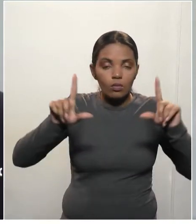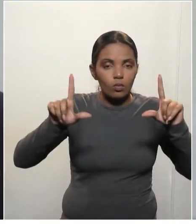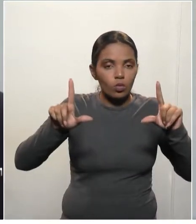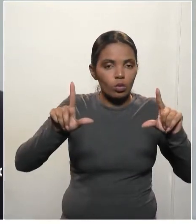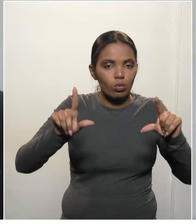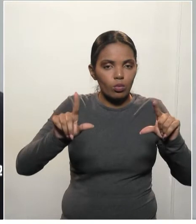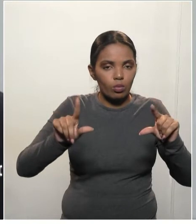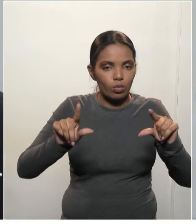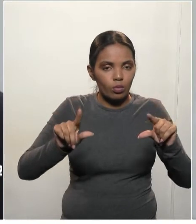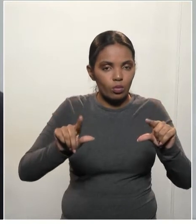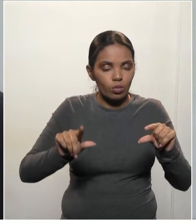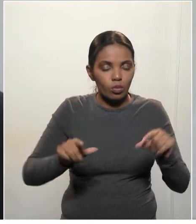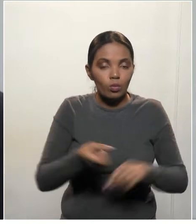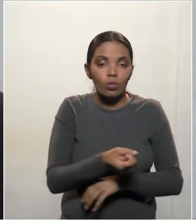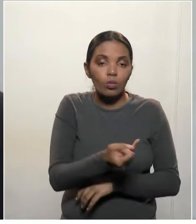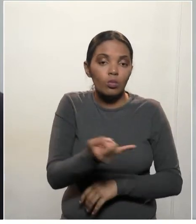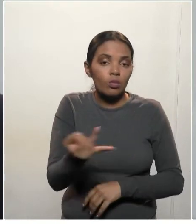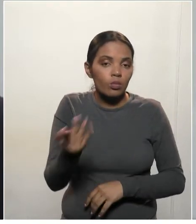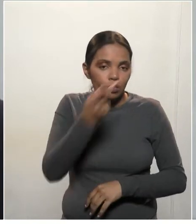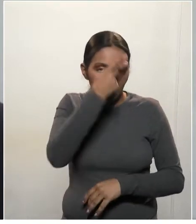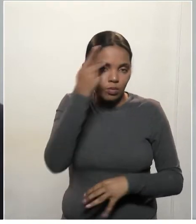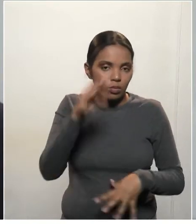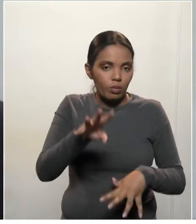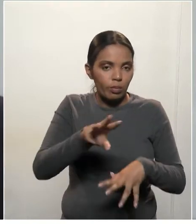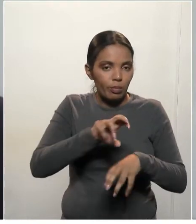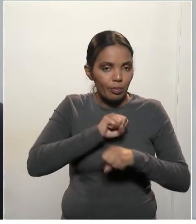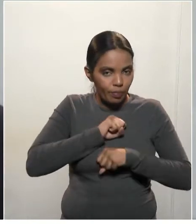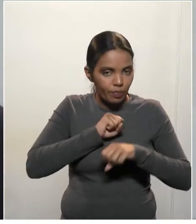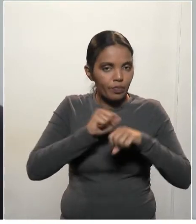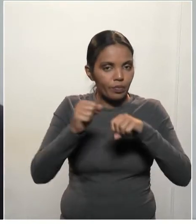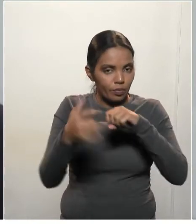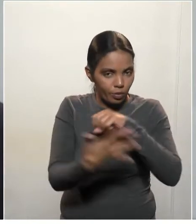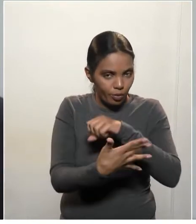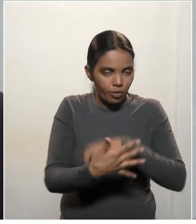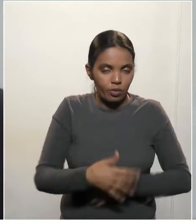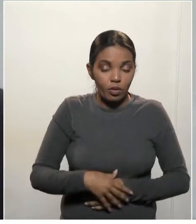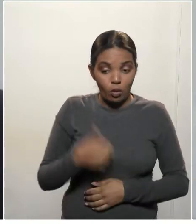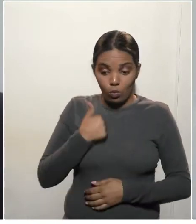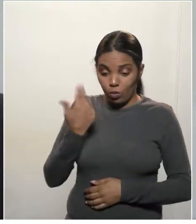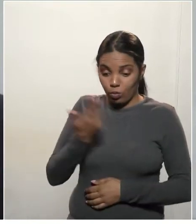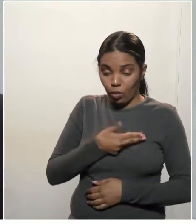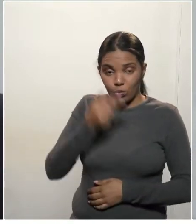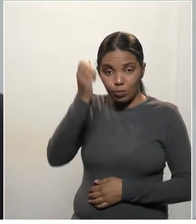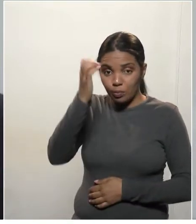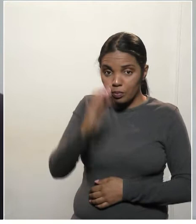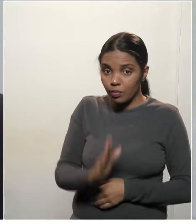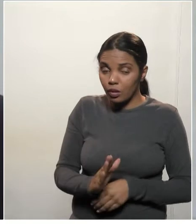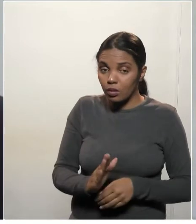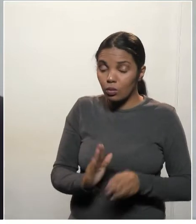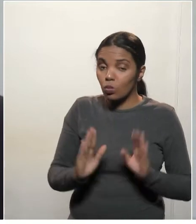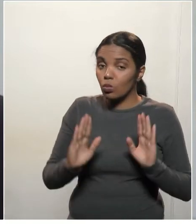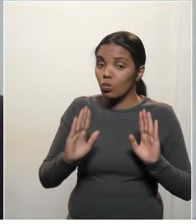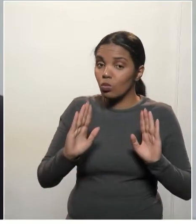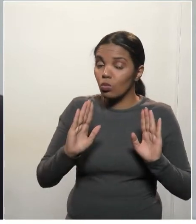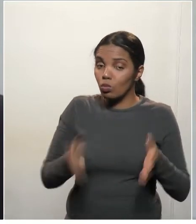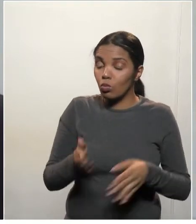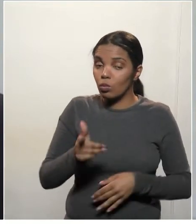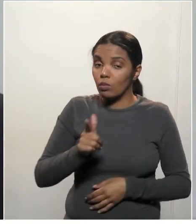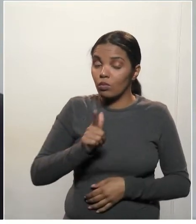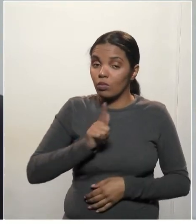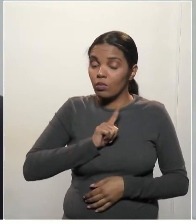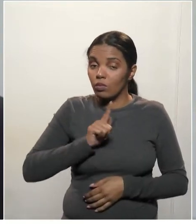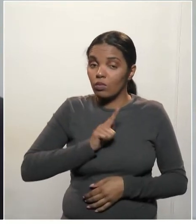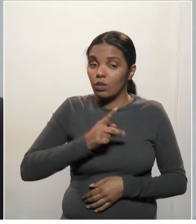o contágio. Nós, no Brasil, já estamos no segundo